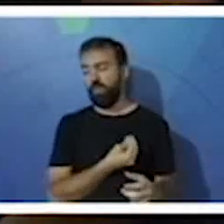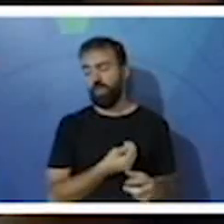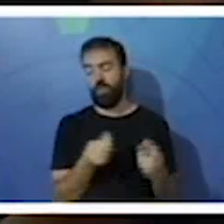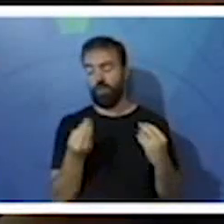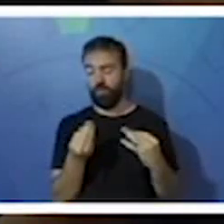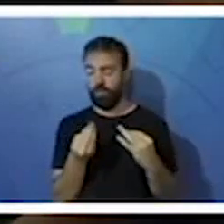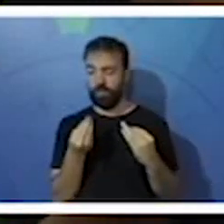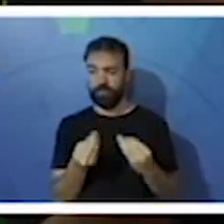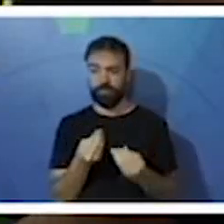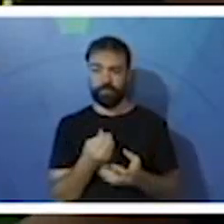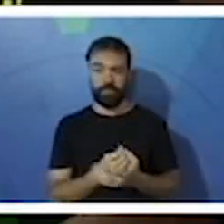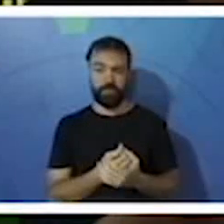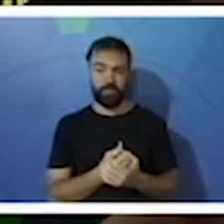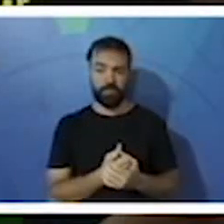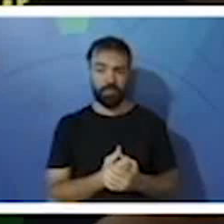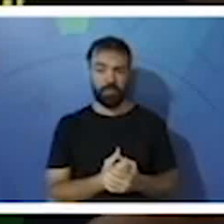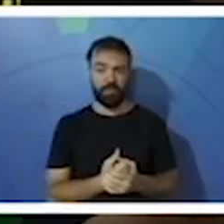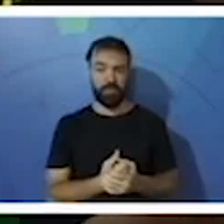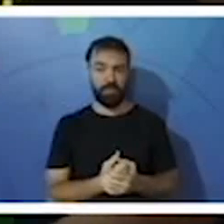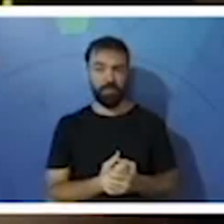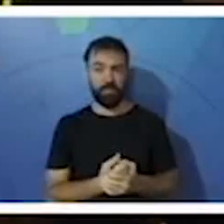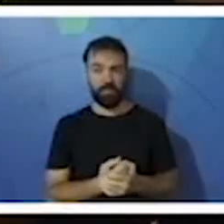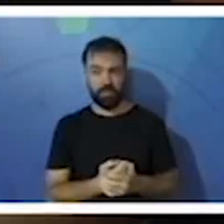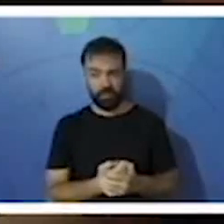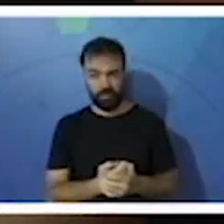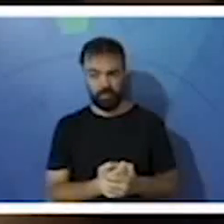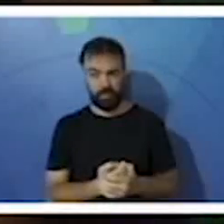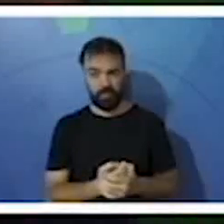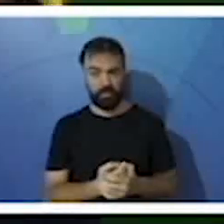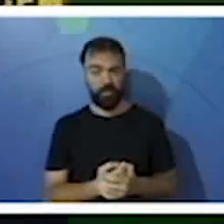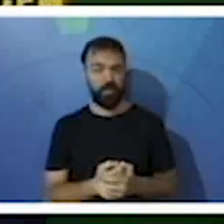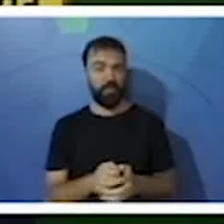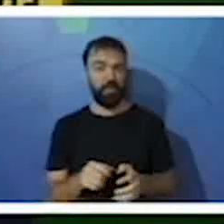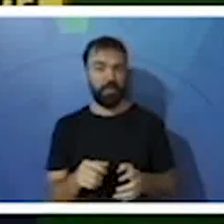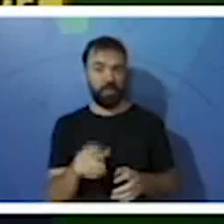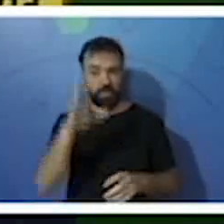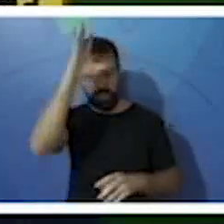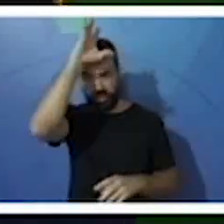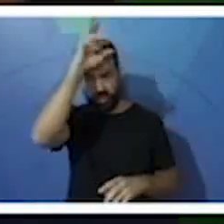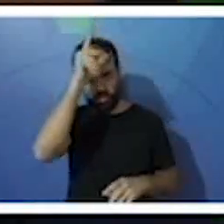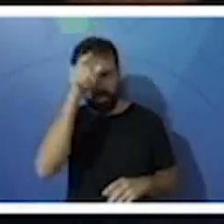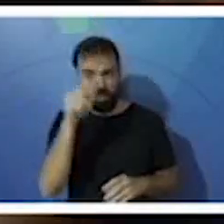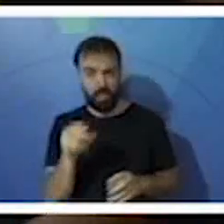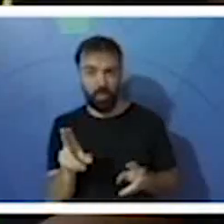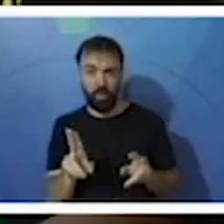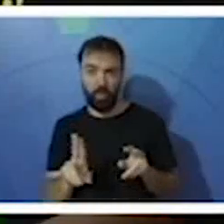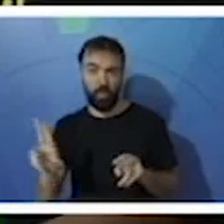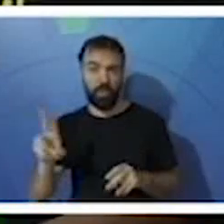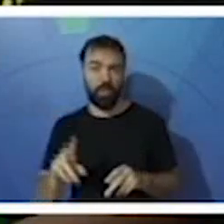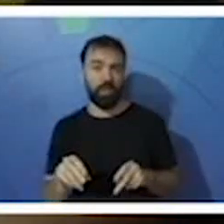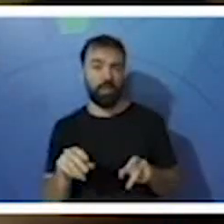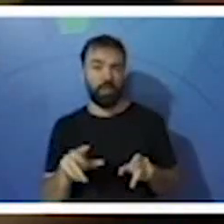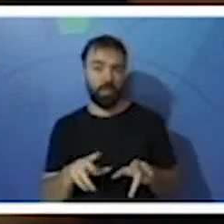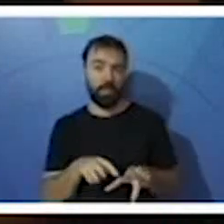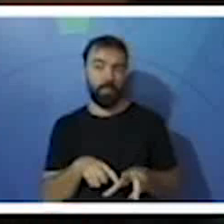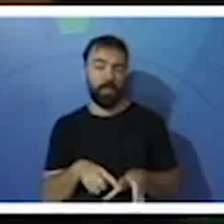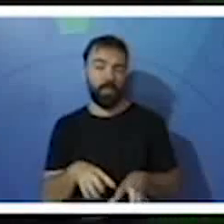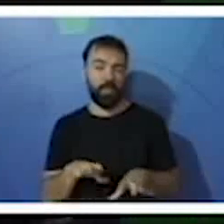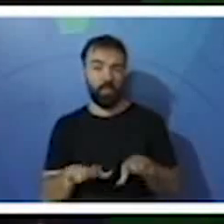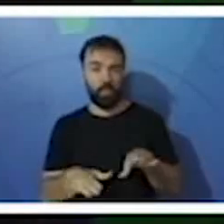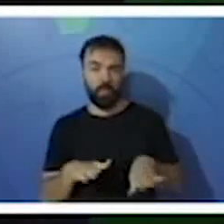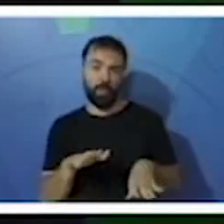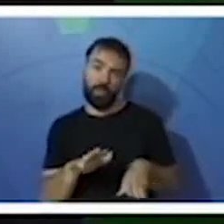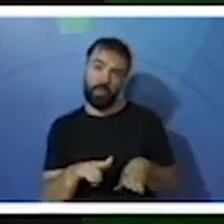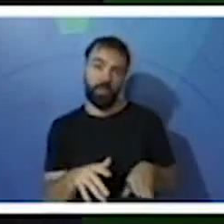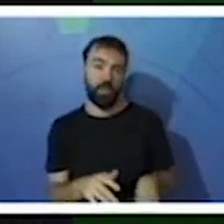em a galinha ter os pés de arara, já que ela utiliza para caminhar. Enquanto